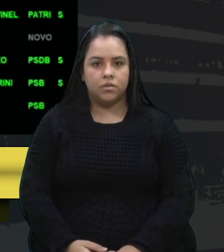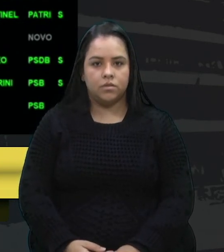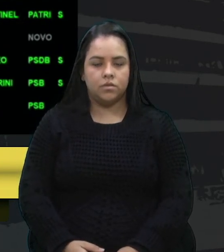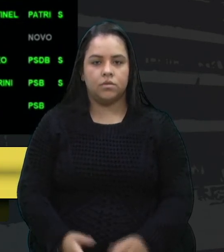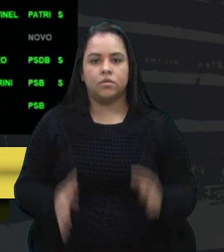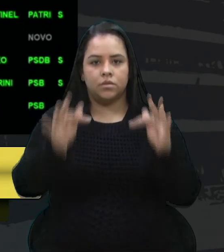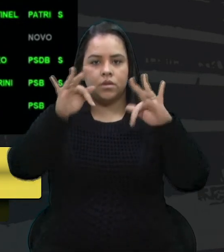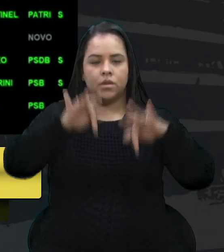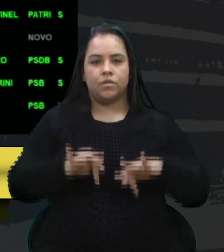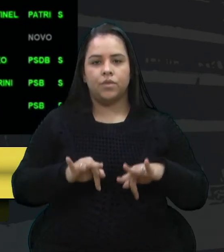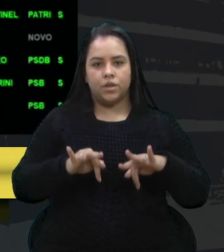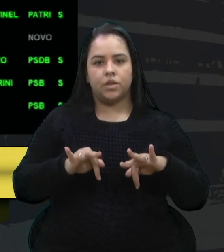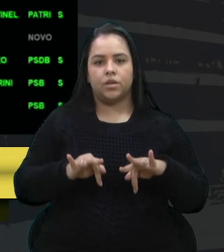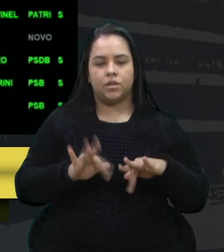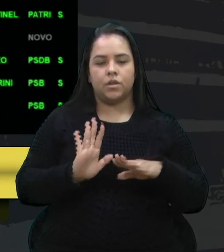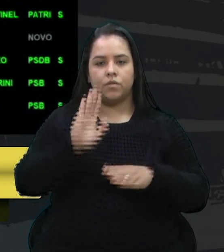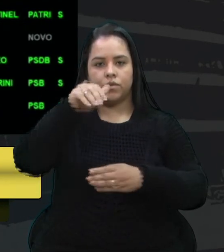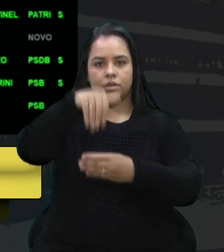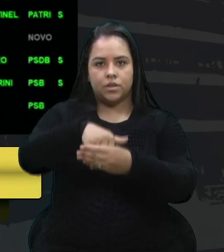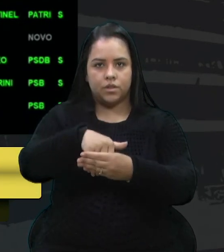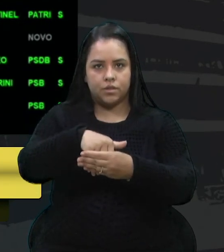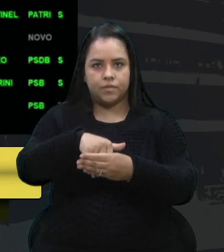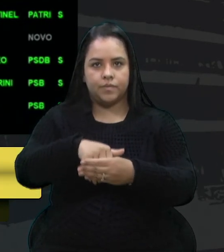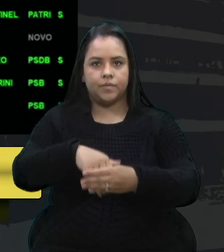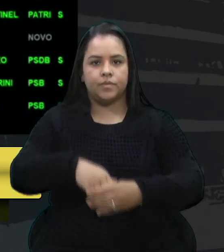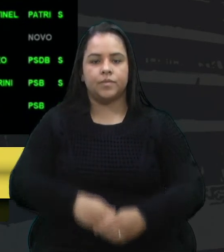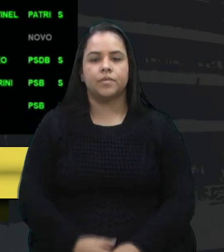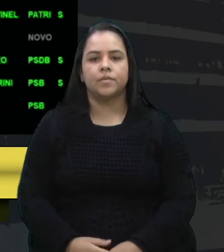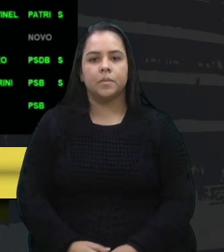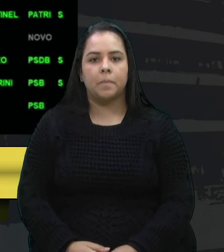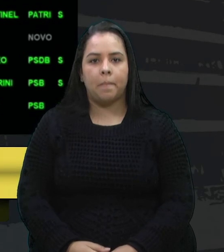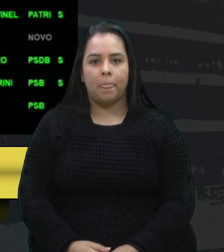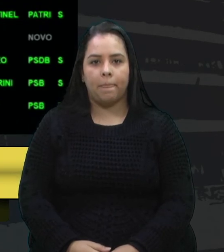Encerado o registro dos votos, encerada a votação.